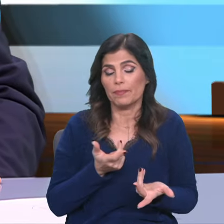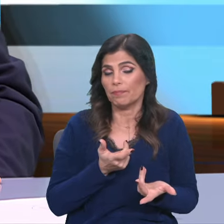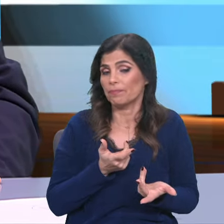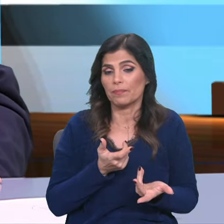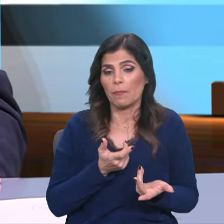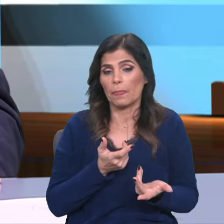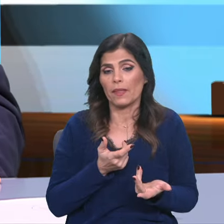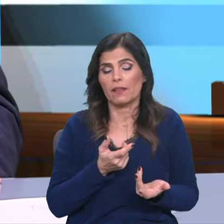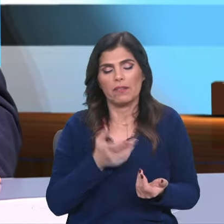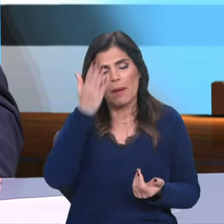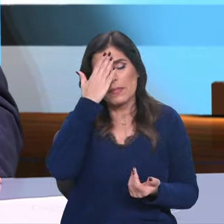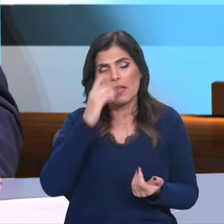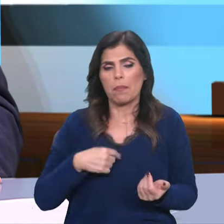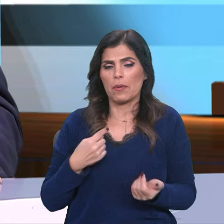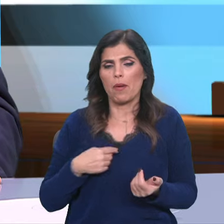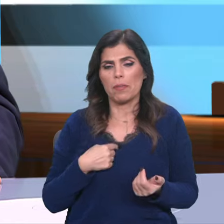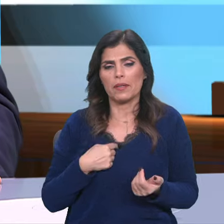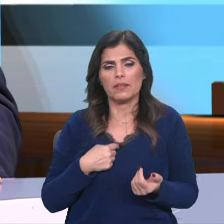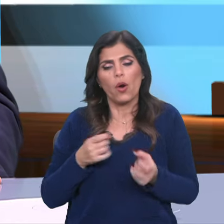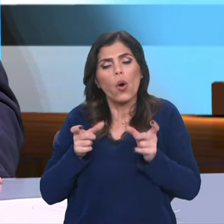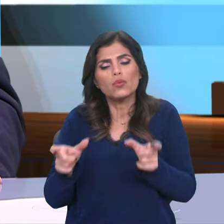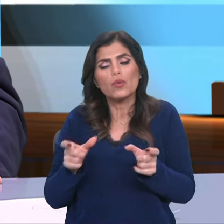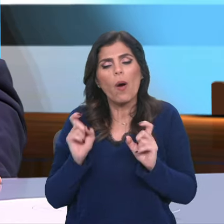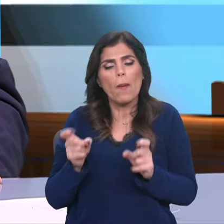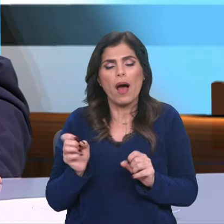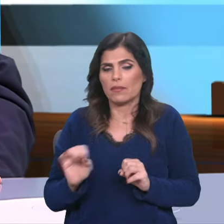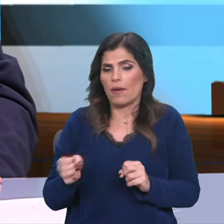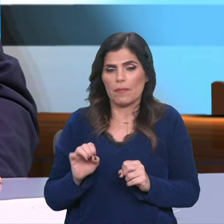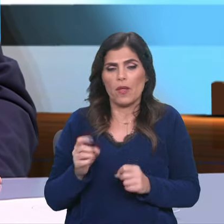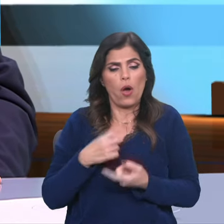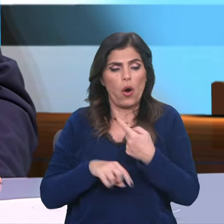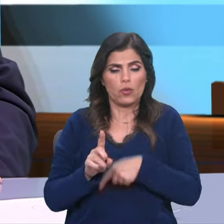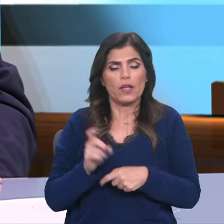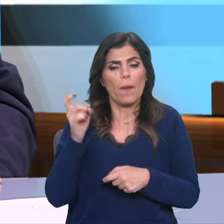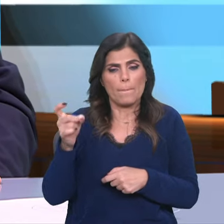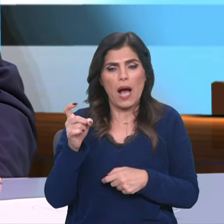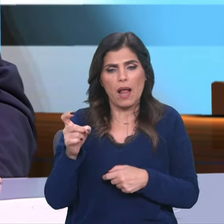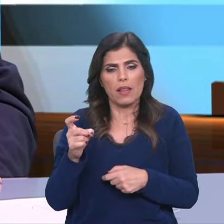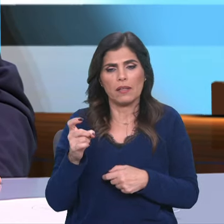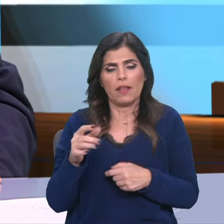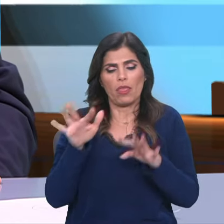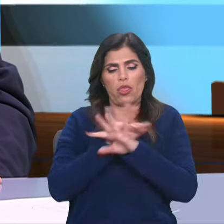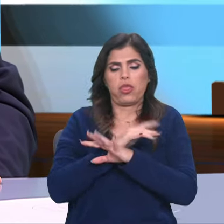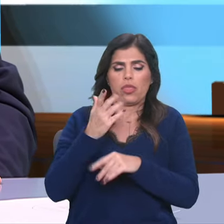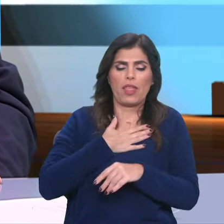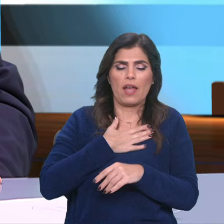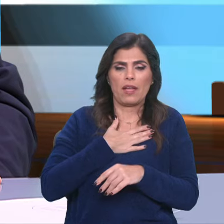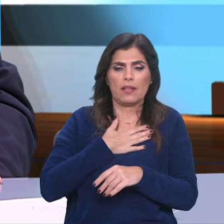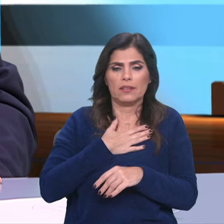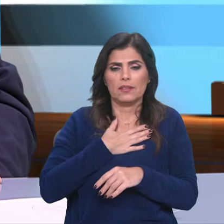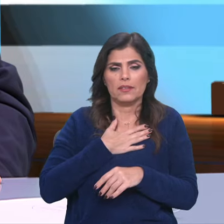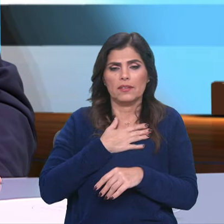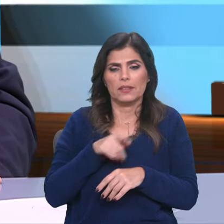não temos essa capacidade de dominar o mal. Pelo contrário, o mal ilude-nos e acaba por